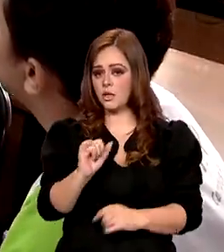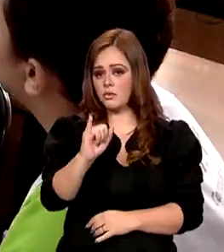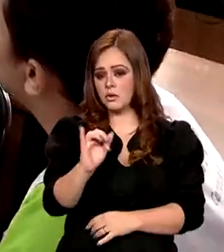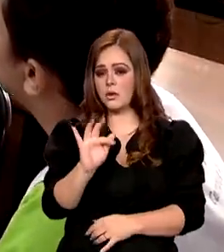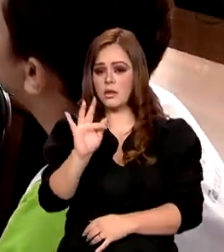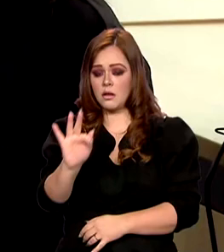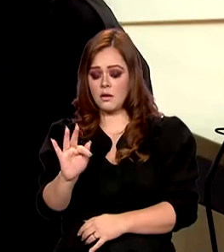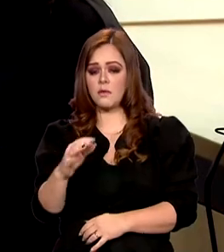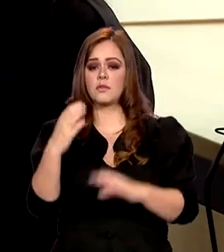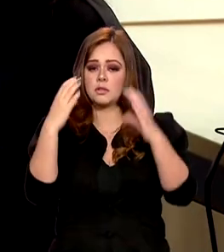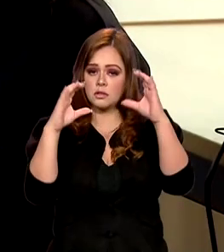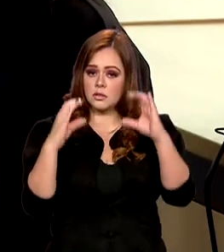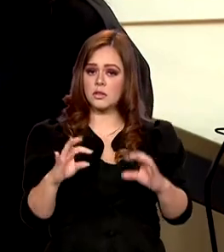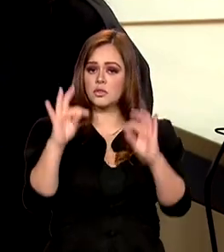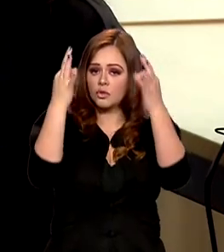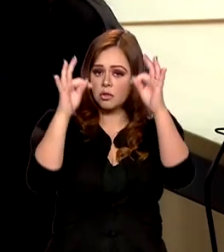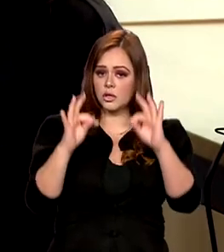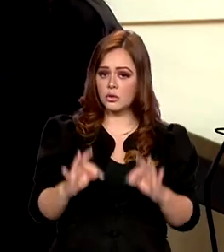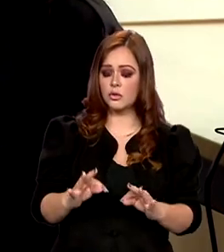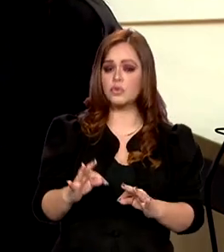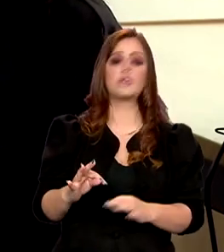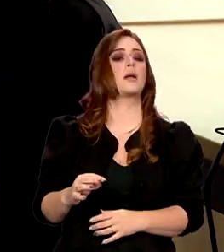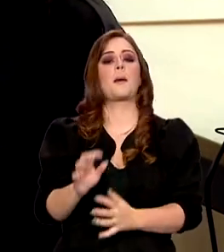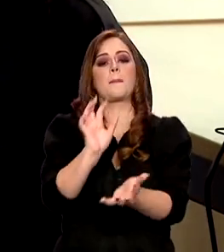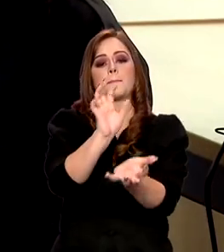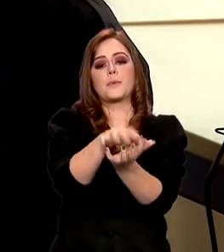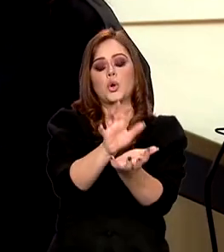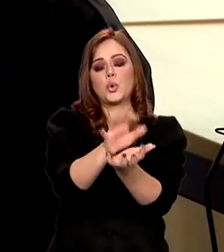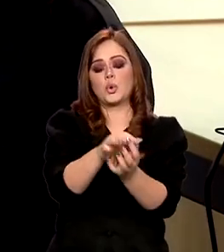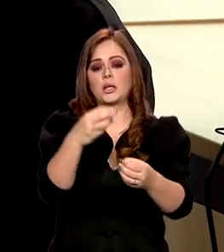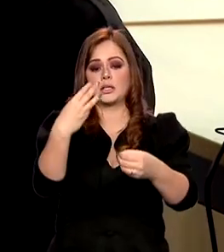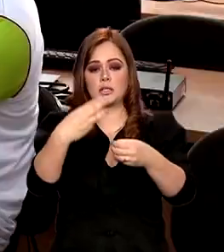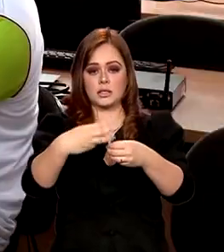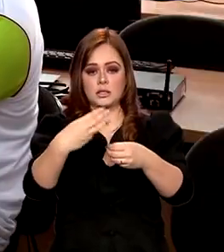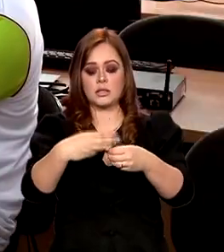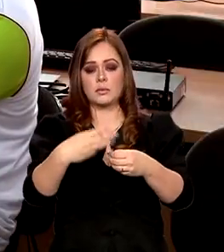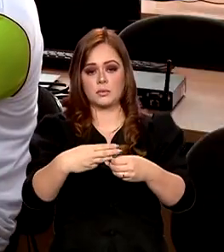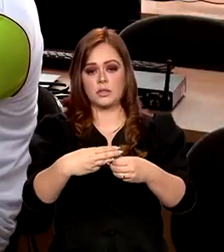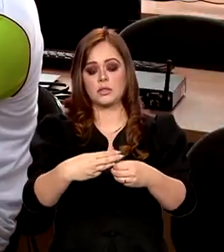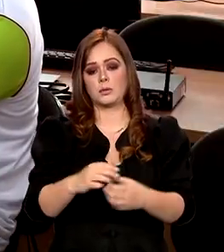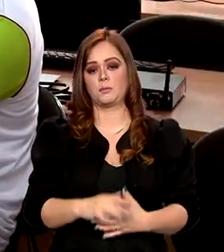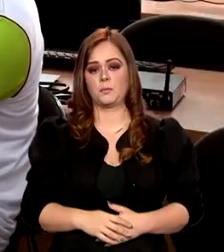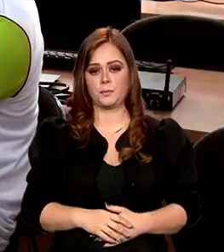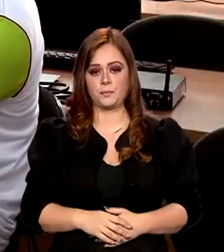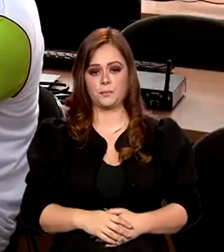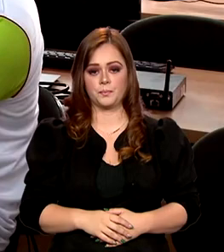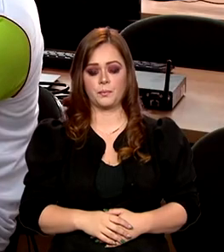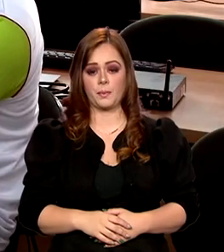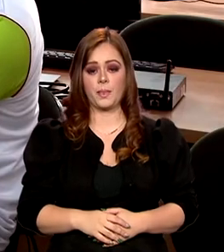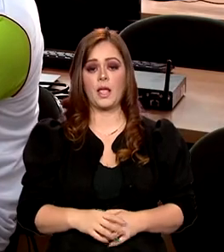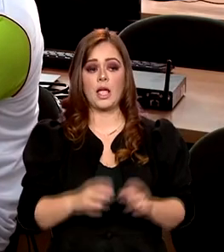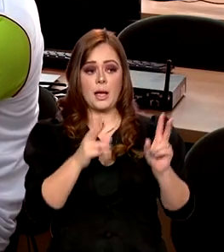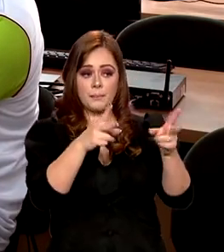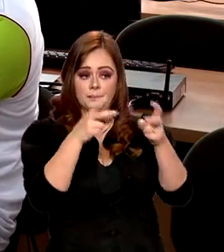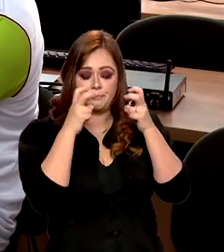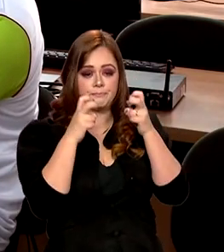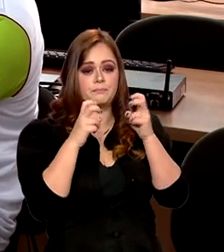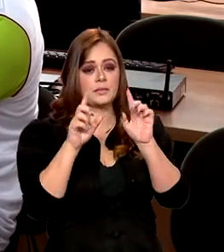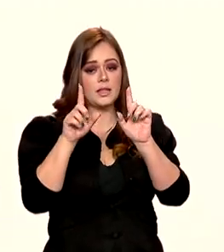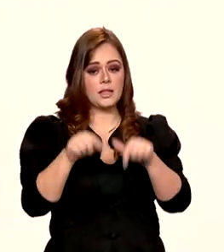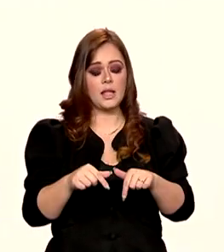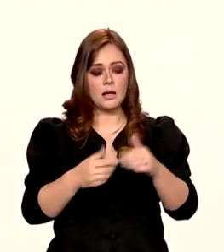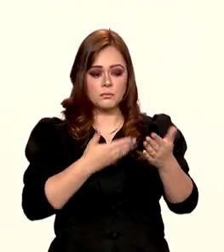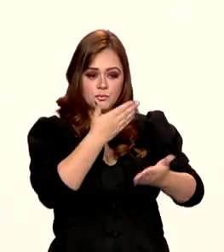Educação, Ciência e Tecnologia de Pernambuco, na cidade de Paulista, na Grande Recife. A expectativa é